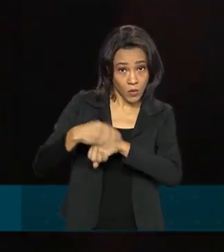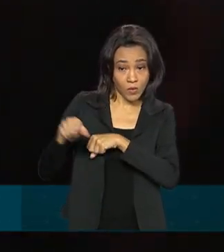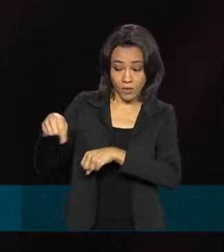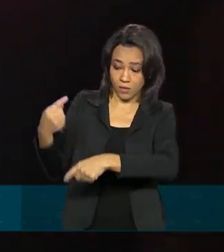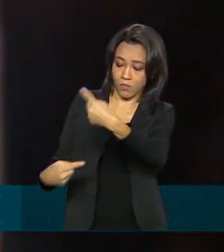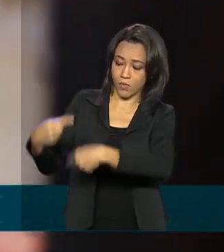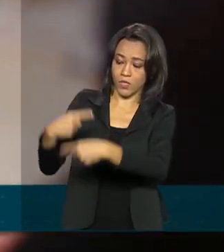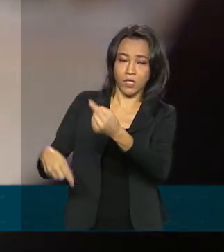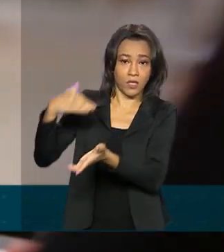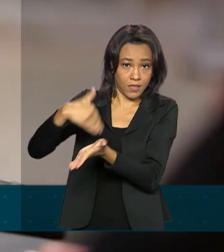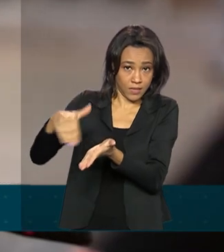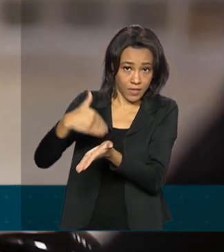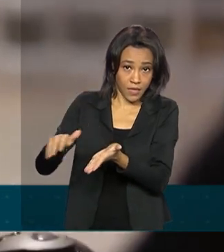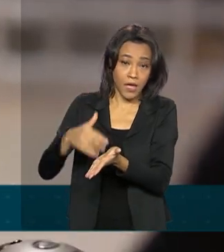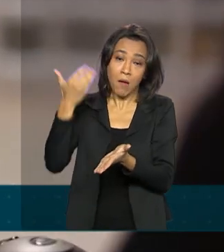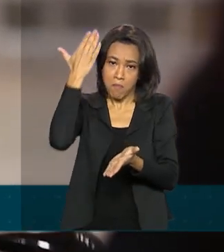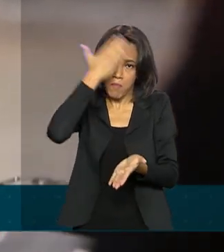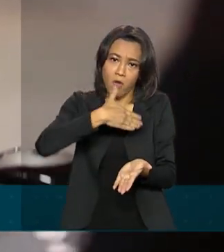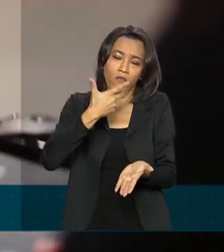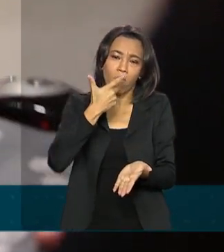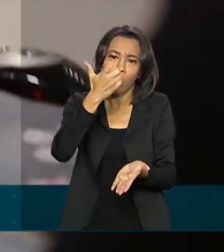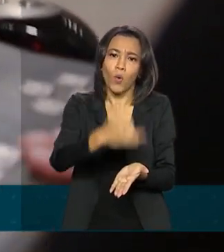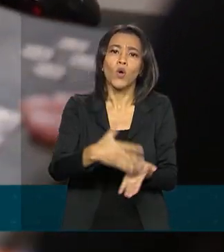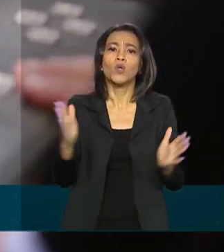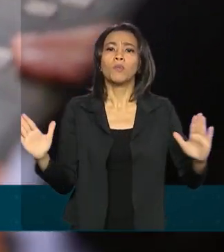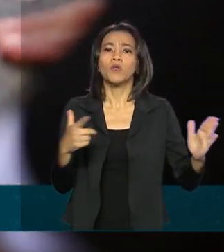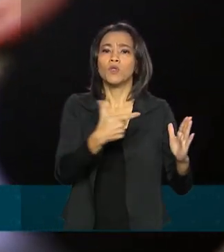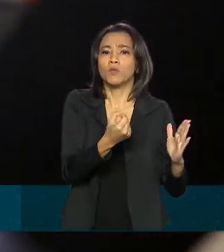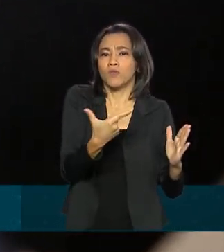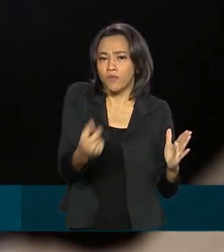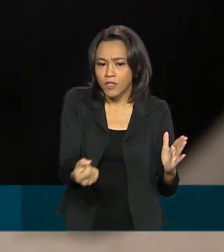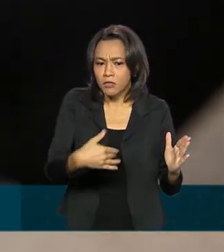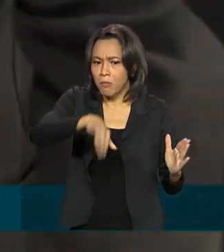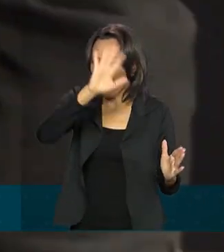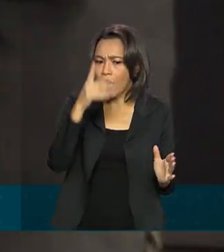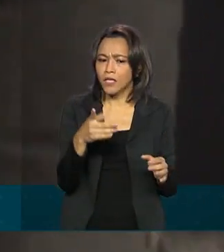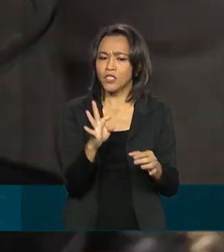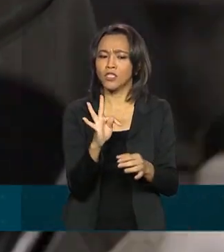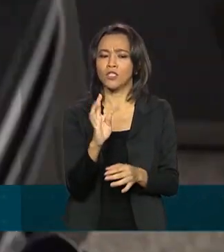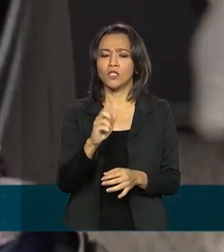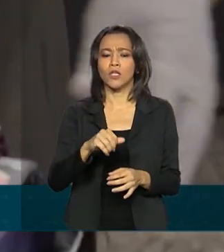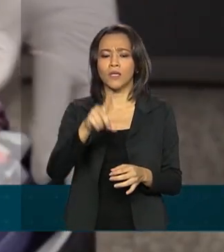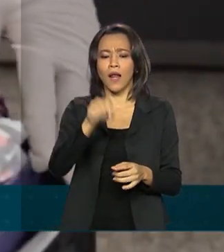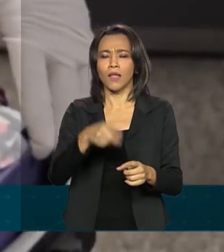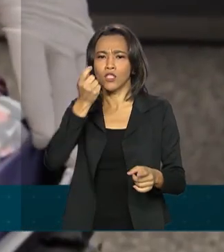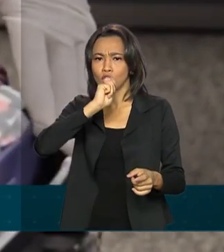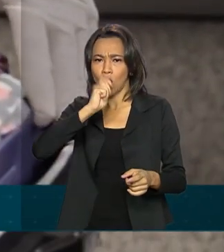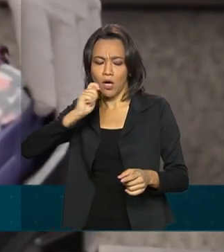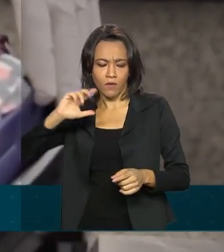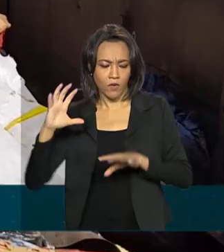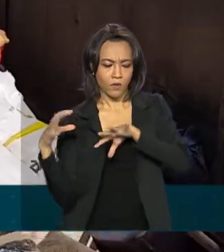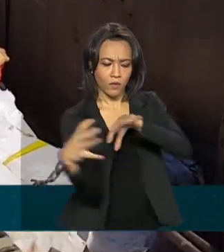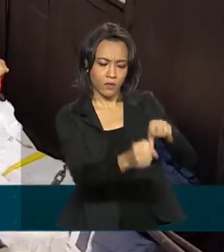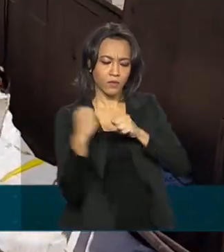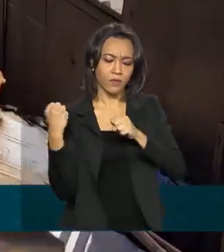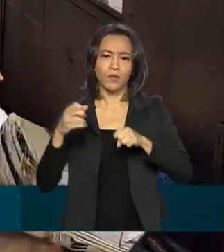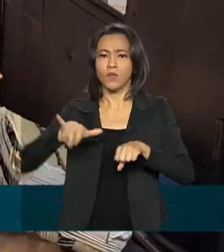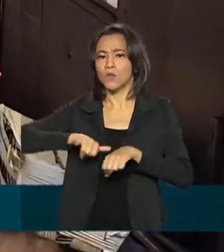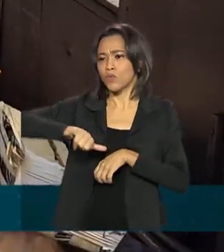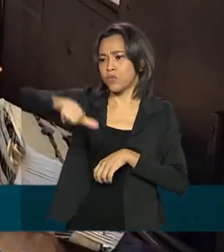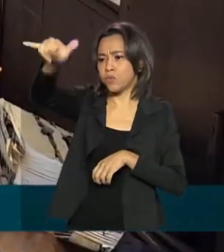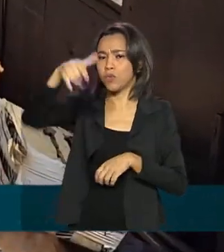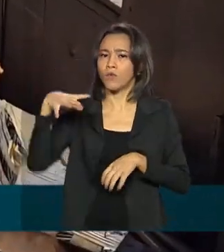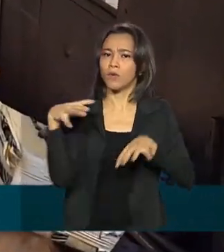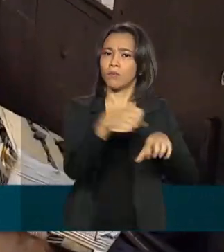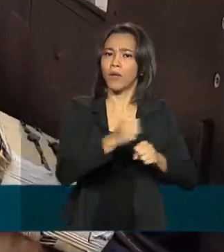Drogas mostram que, em 2020, mais de 800 toneladas de entorpecentes foram apreendidas em portos, aeroportos